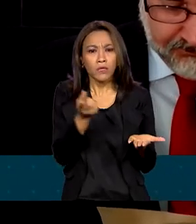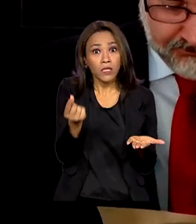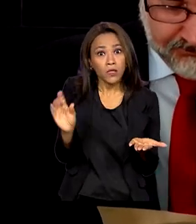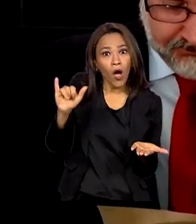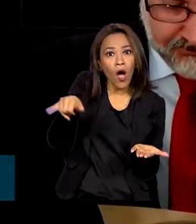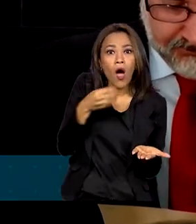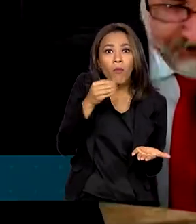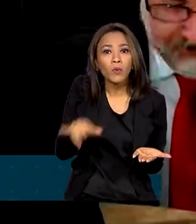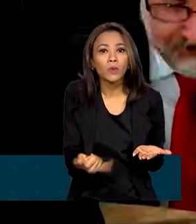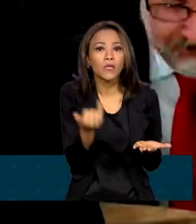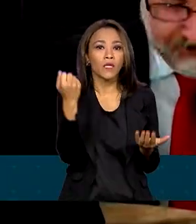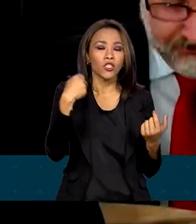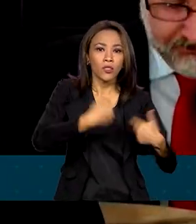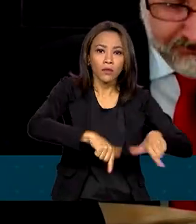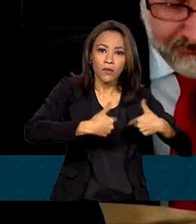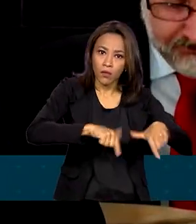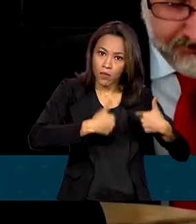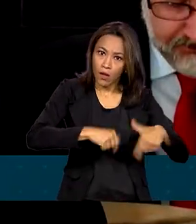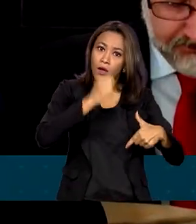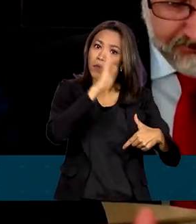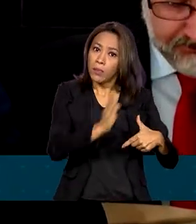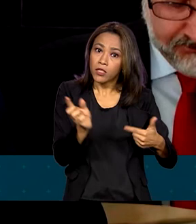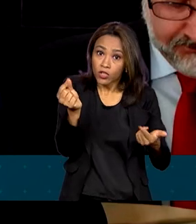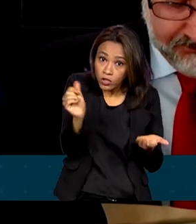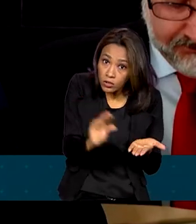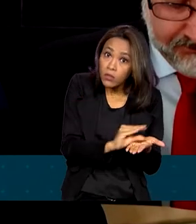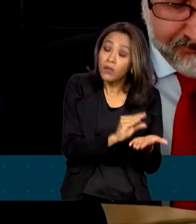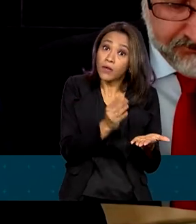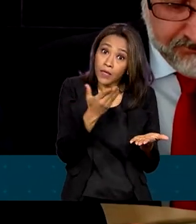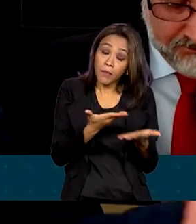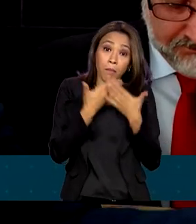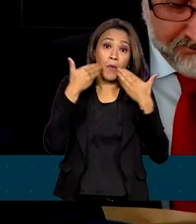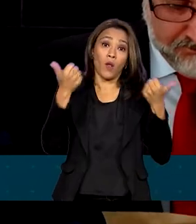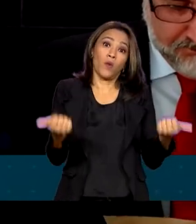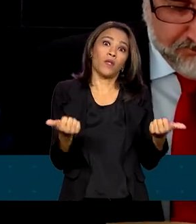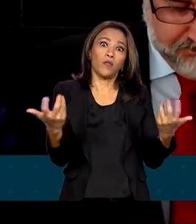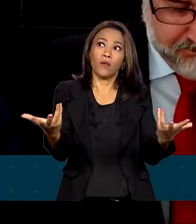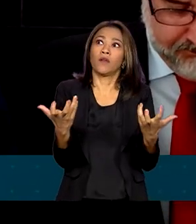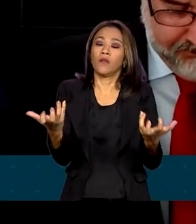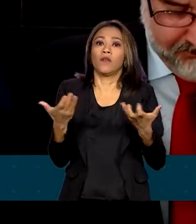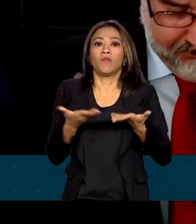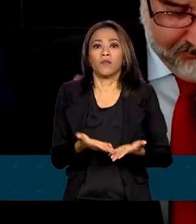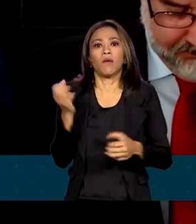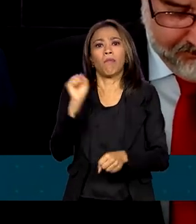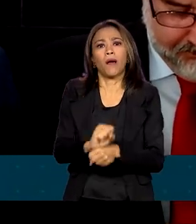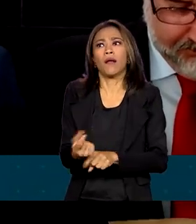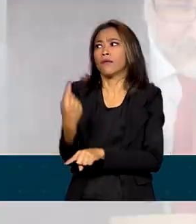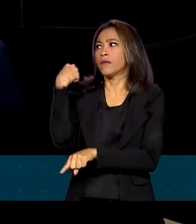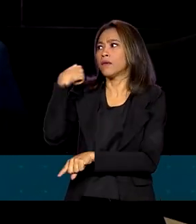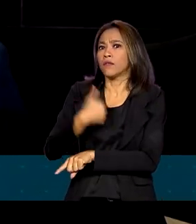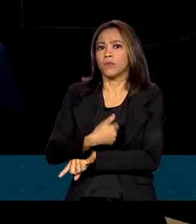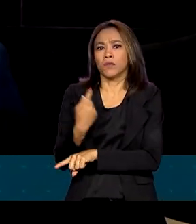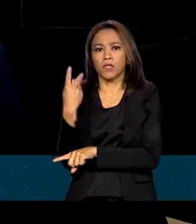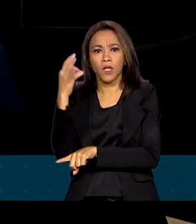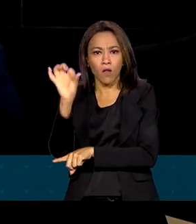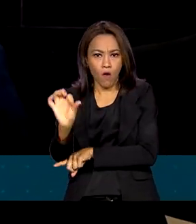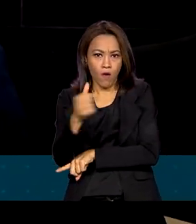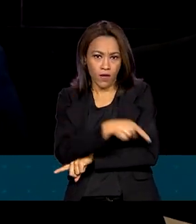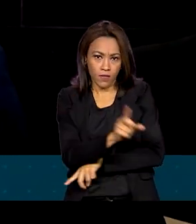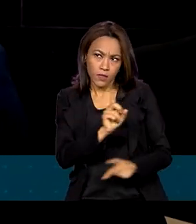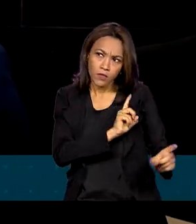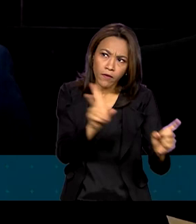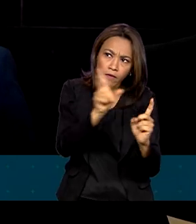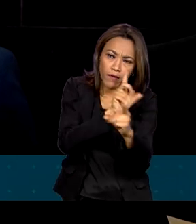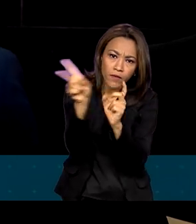oportunidade de emprego. É uma melhoria tão sonhada quanto nós não queríamos isso. Está parado desde 2019. Nós vamos continuar